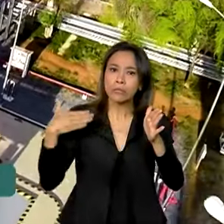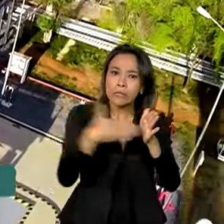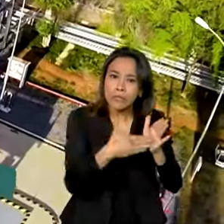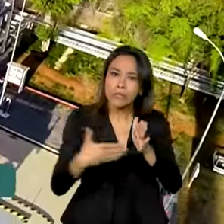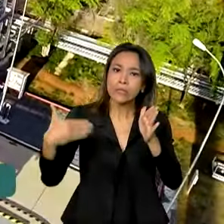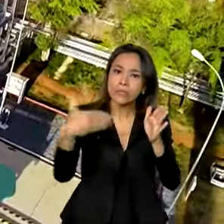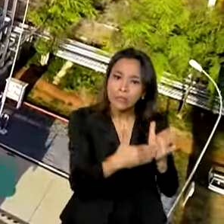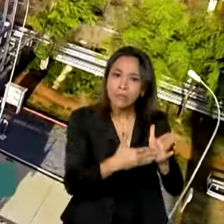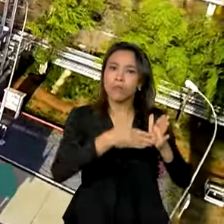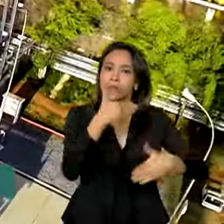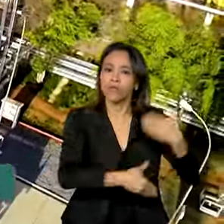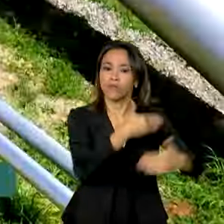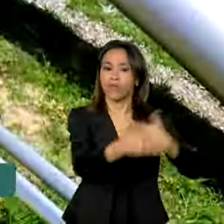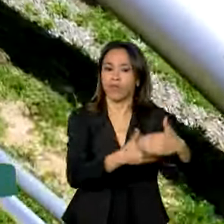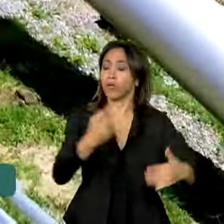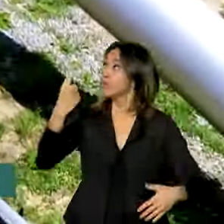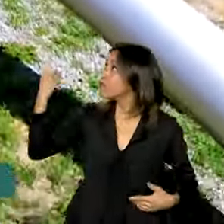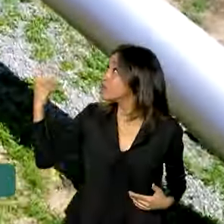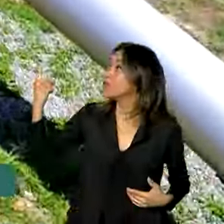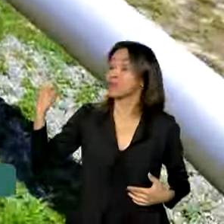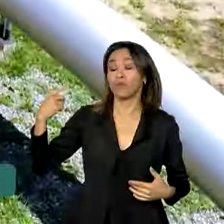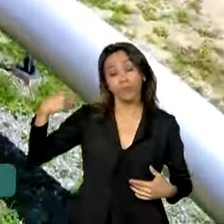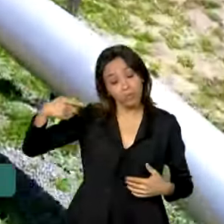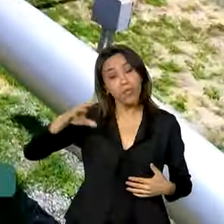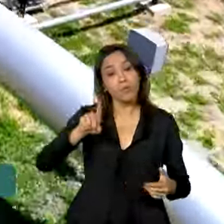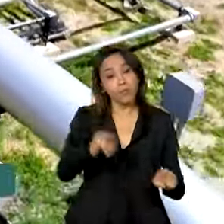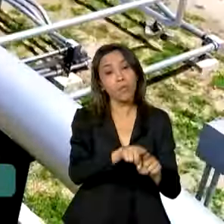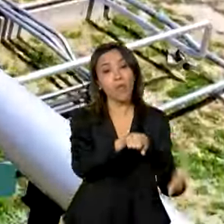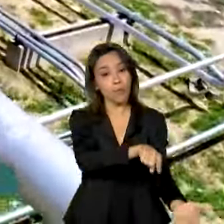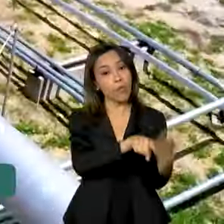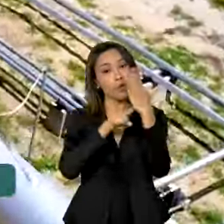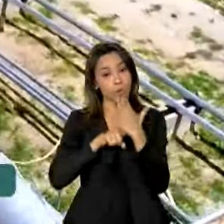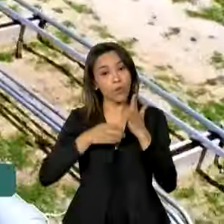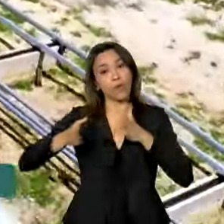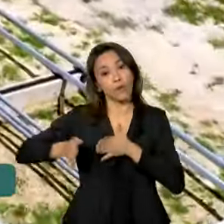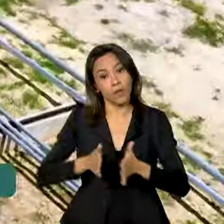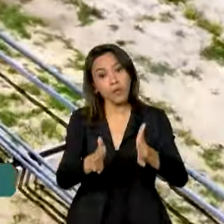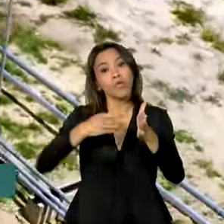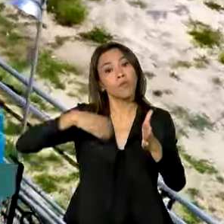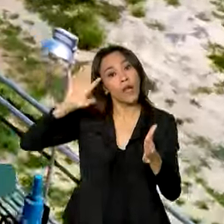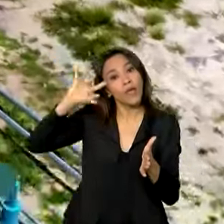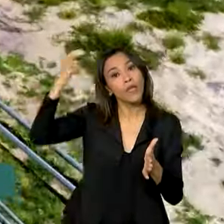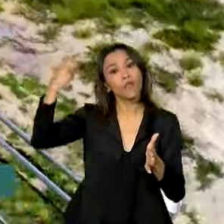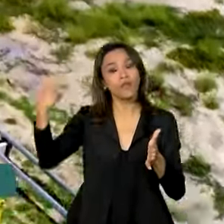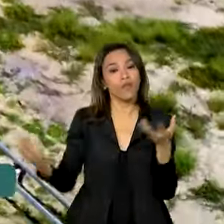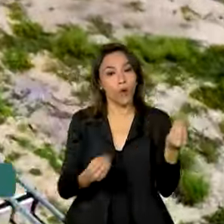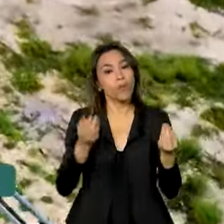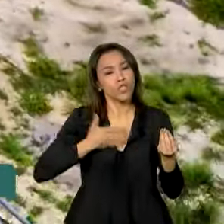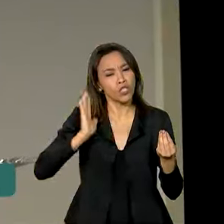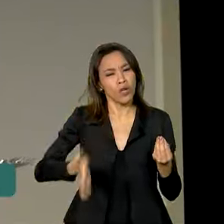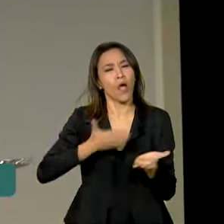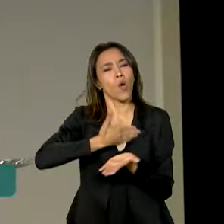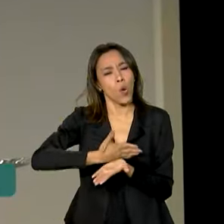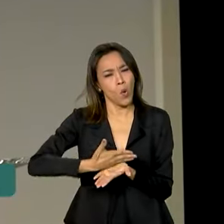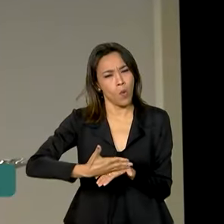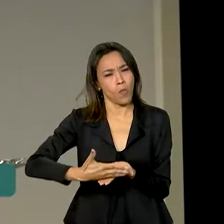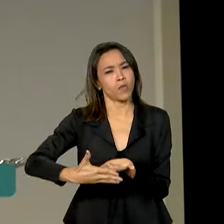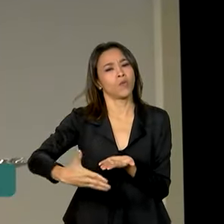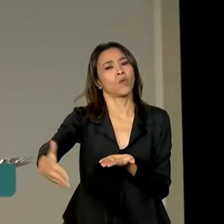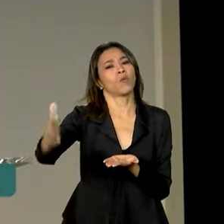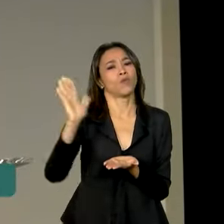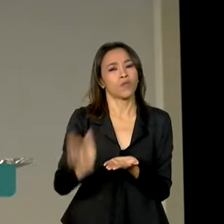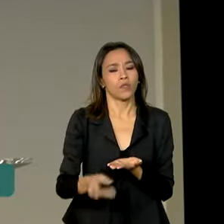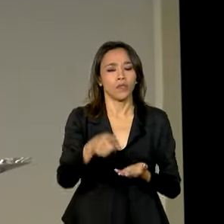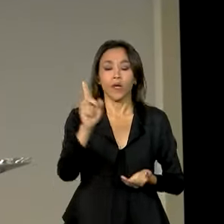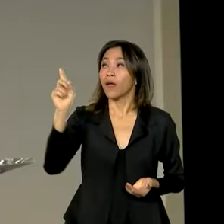desenvolvimento do setor e apontou caminhos numa trilha que já começou a ser percorrida. Nós estamos,